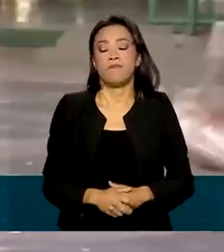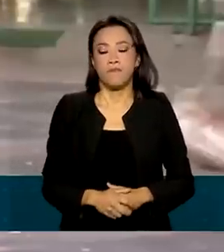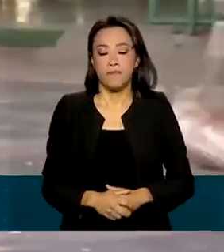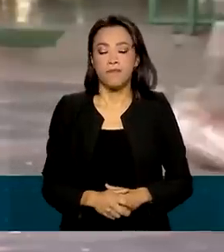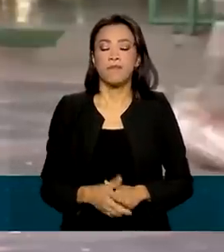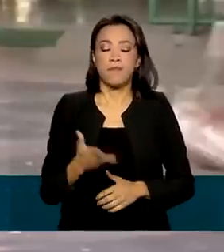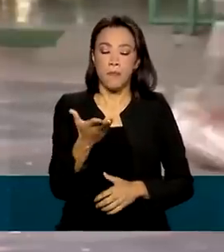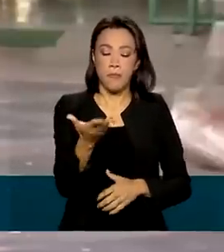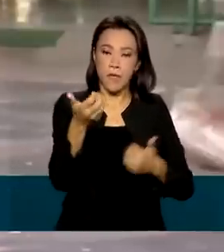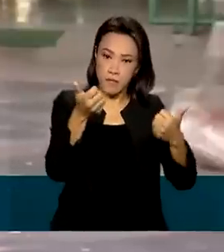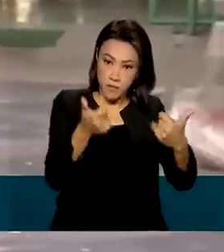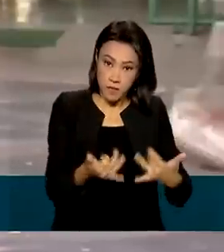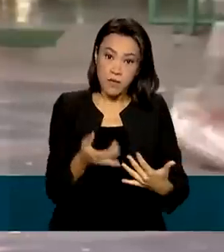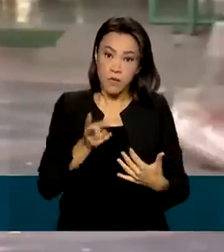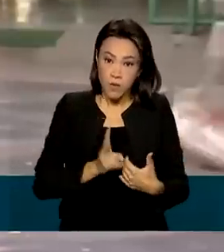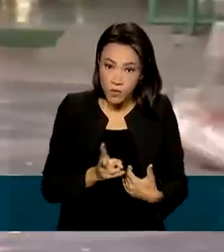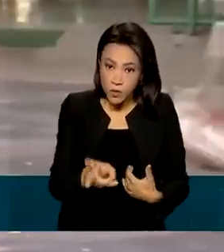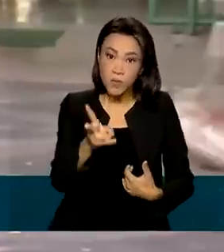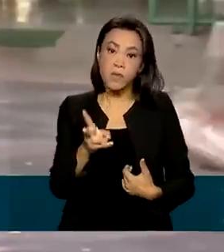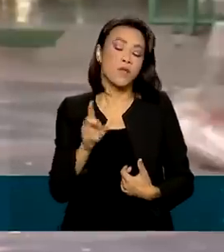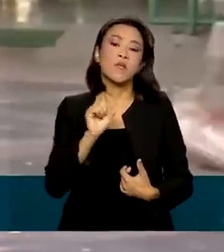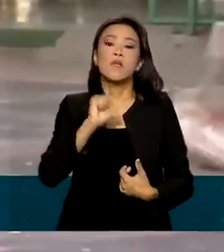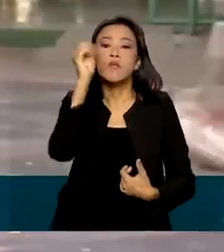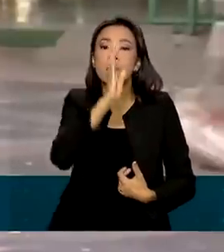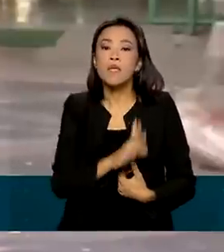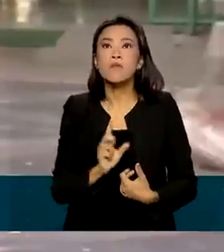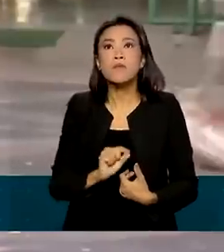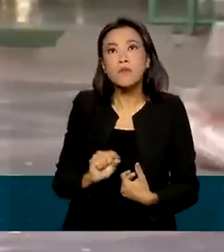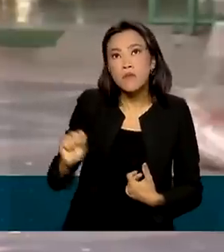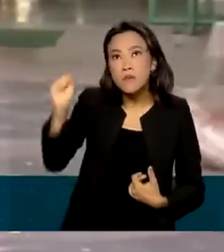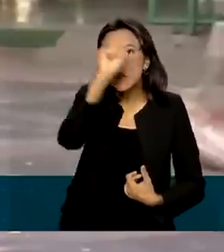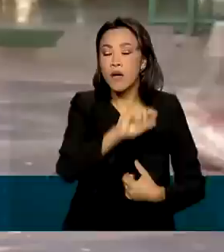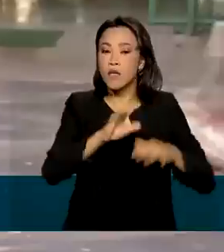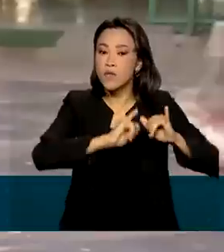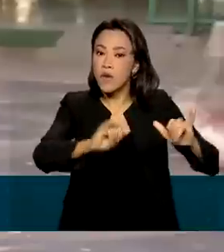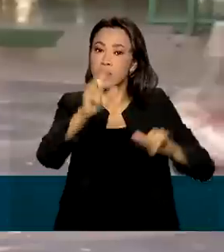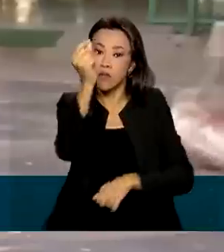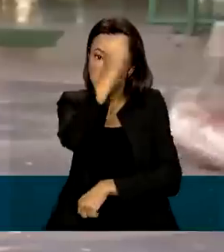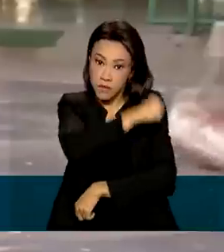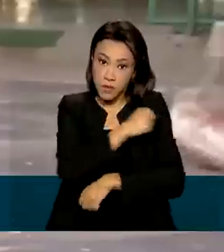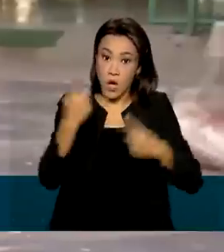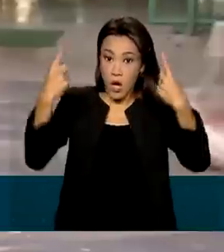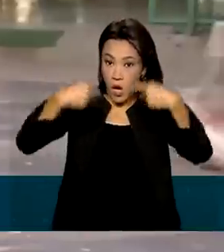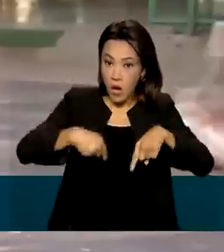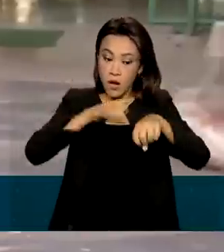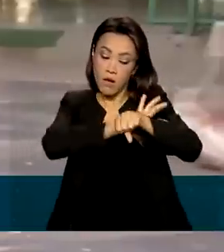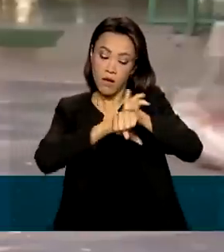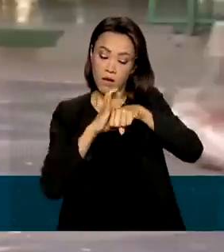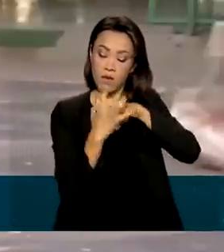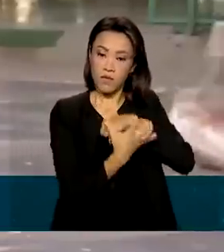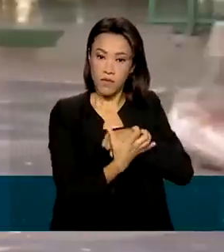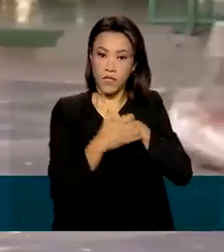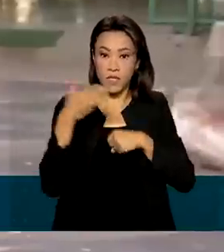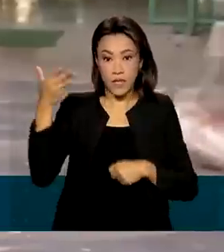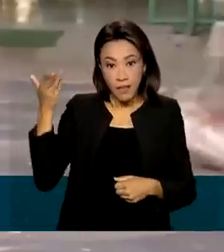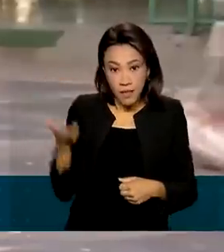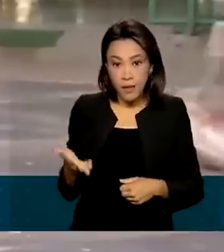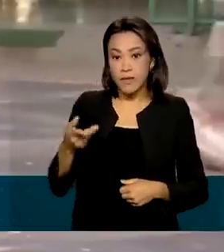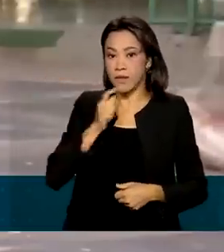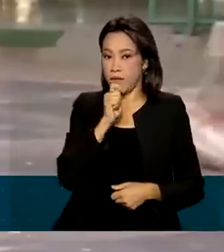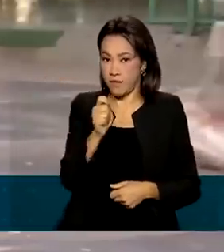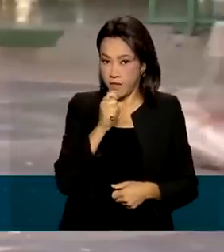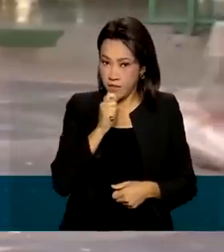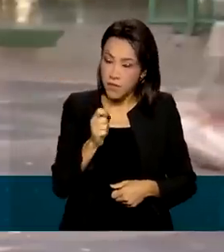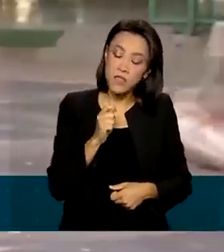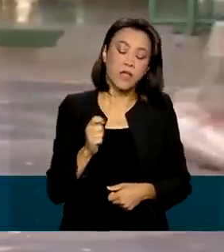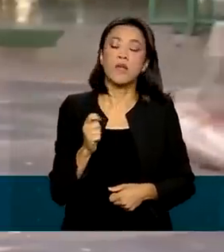Ali também continua, em todo o país, a campanha de vacinação contra a Covid-19. Durante essa entrevista, o